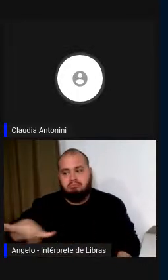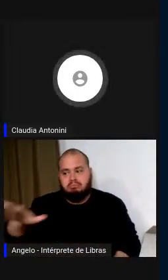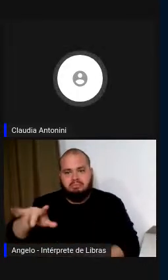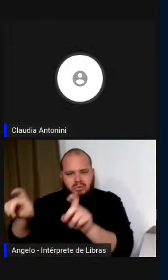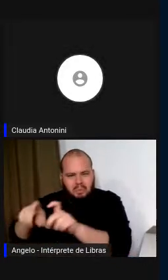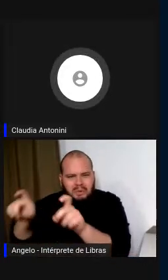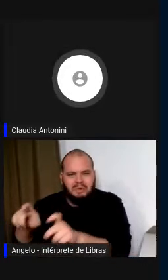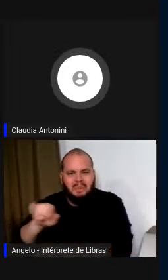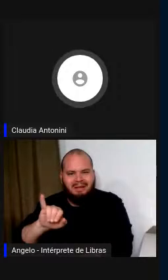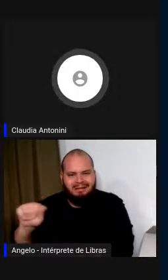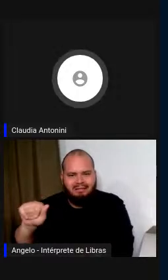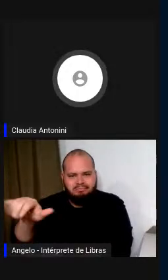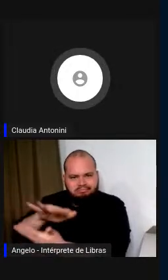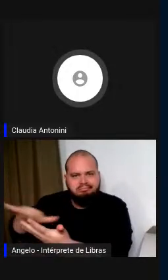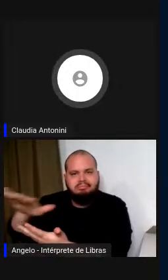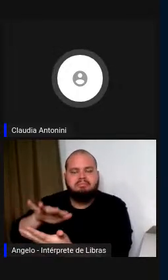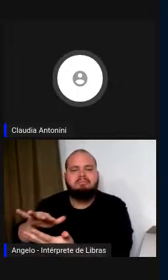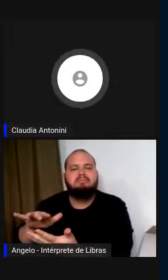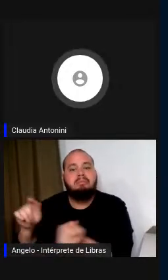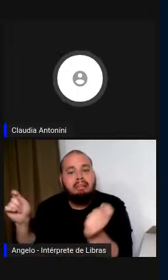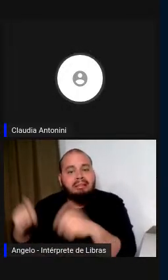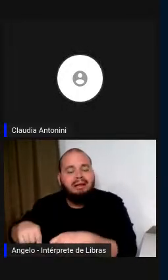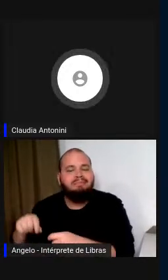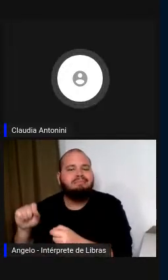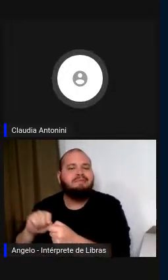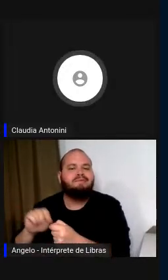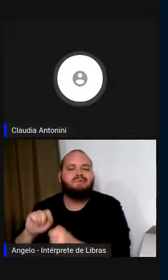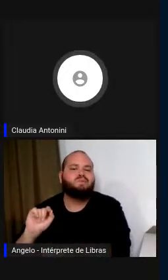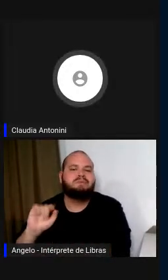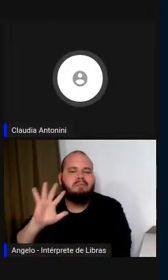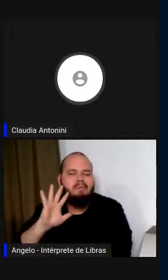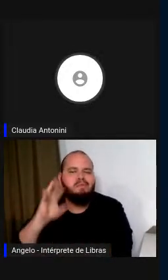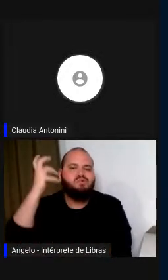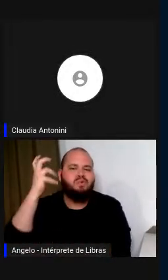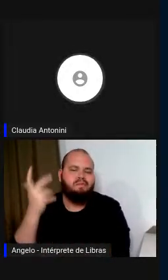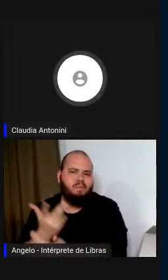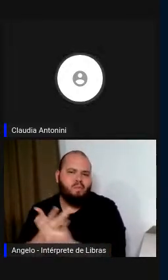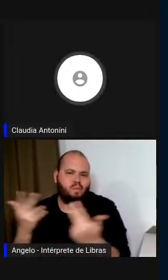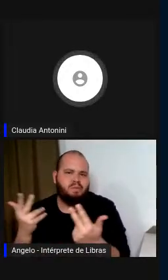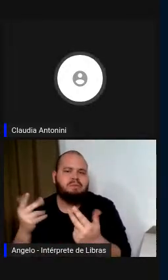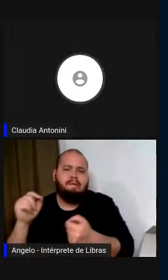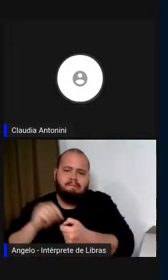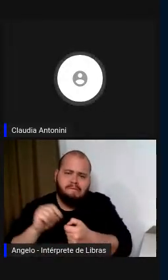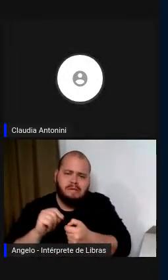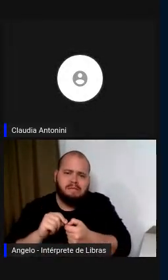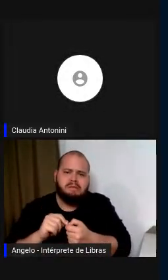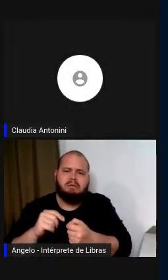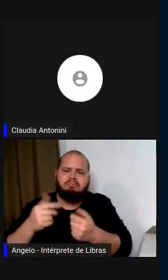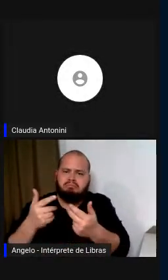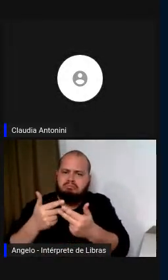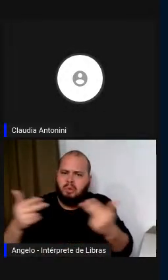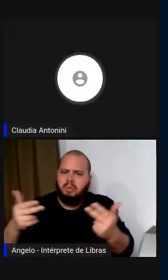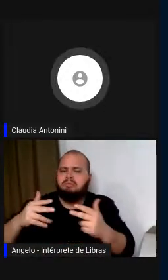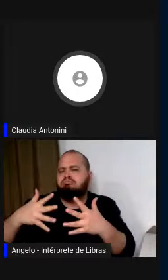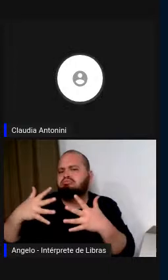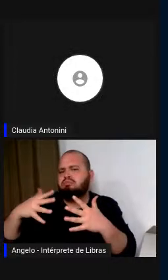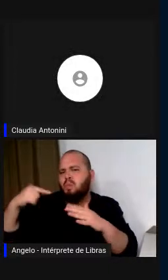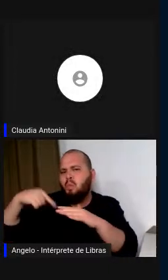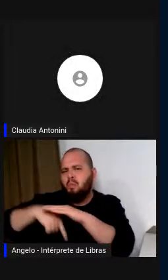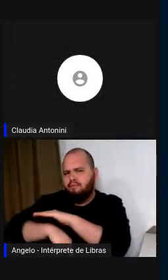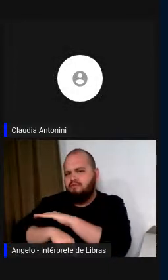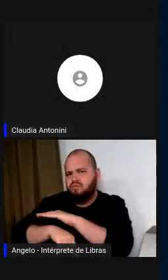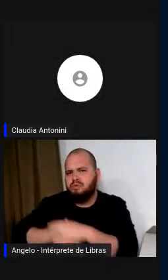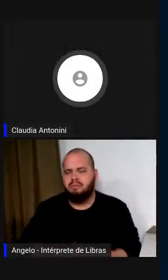artificial tem a capacidade de resolver algumas tarefas muito complexas. Então,